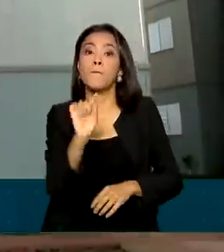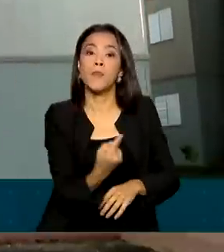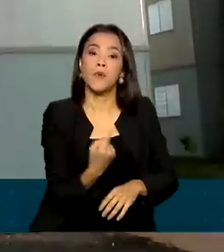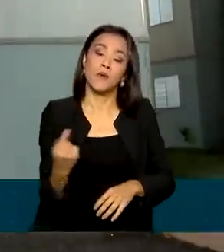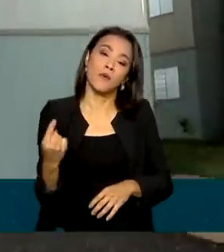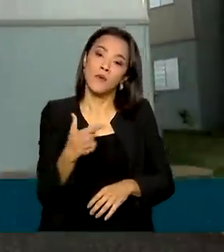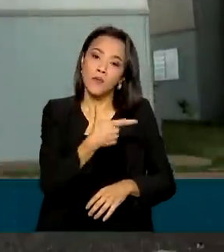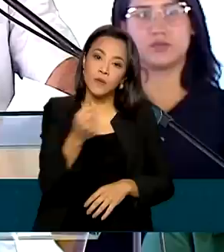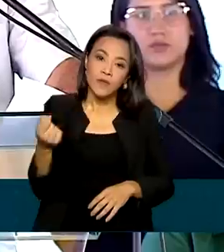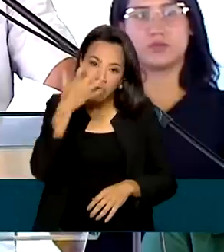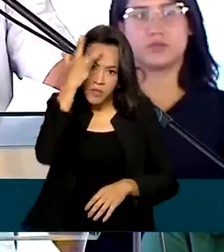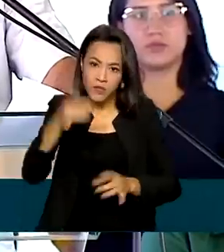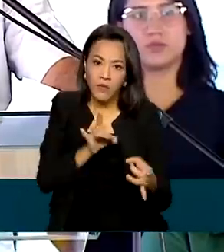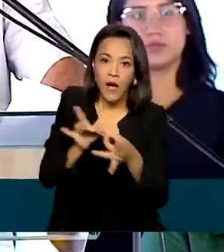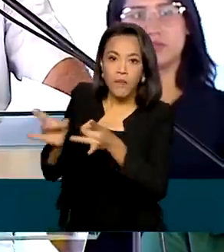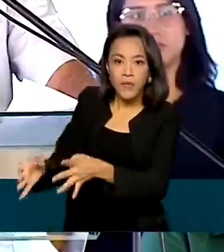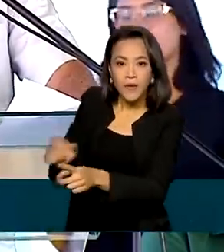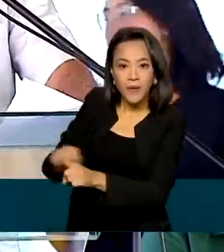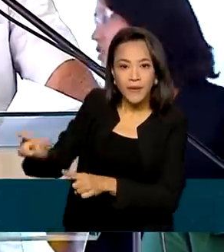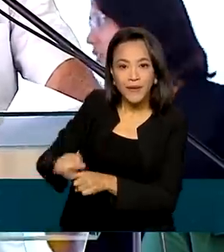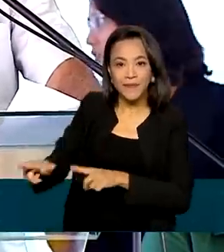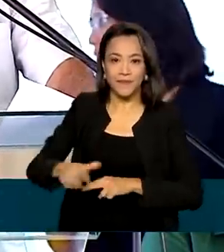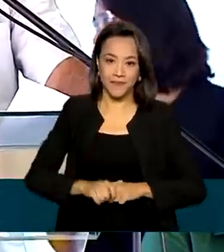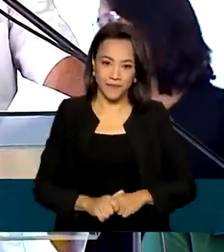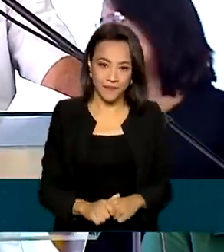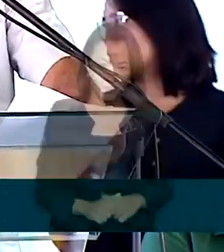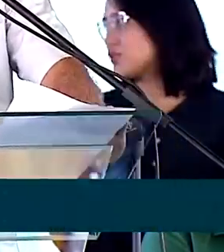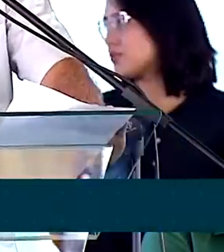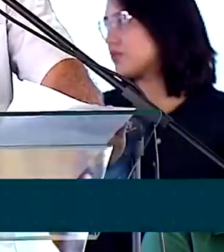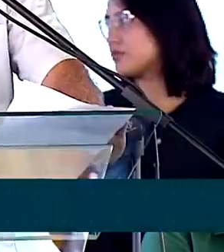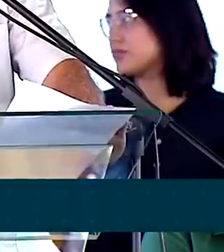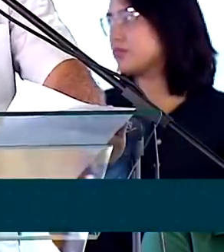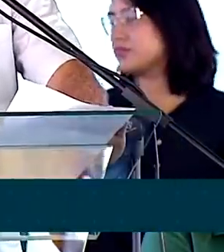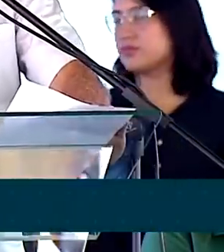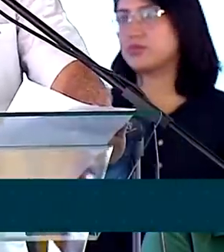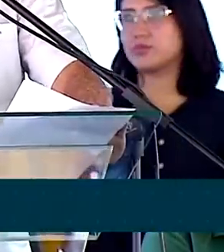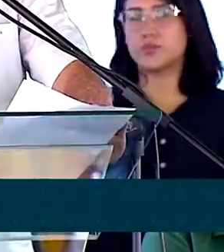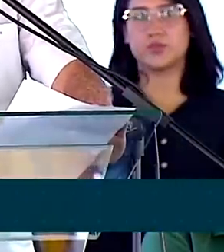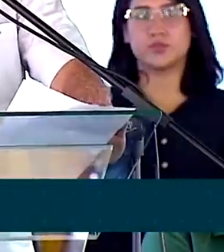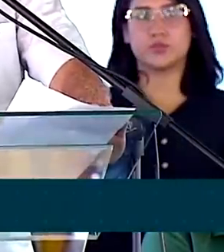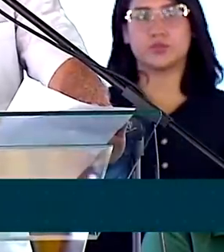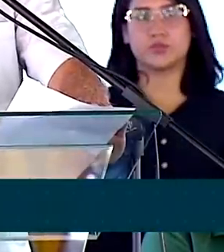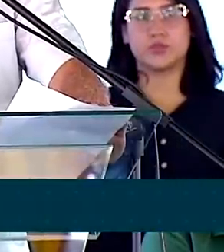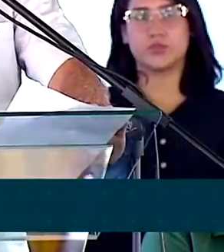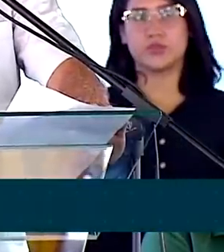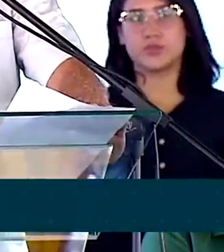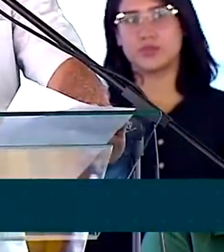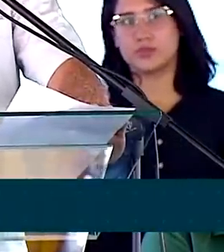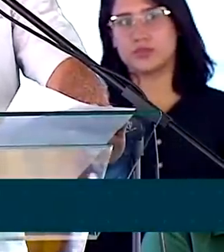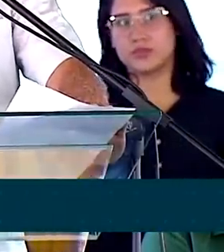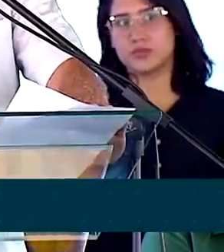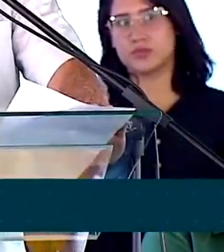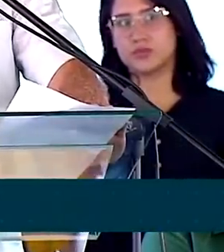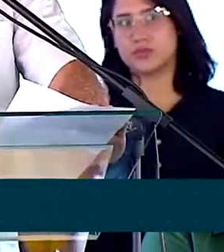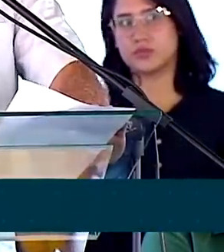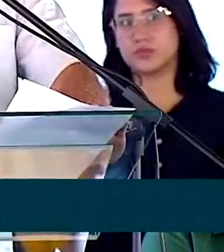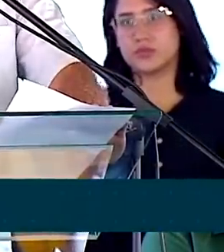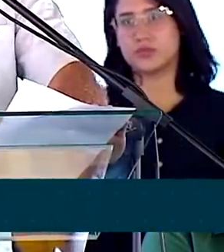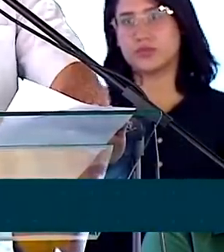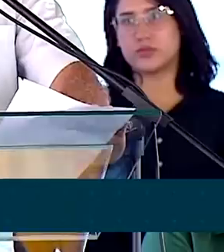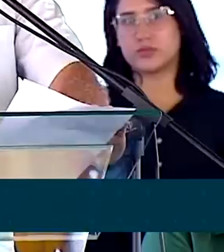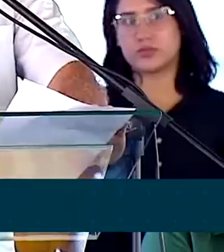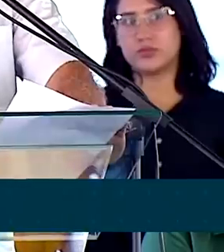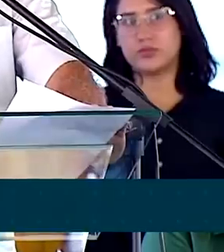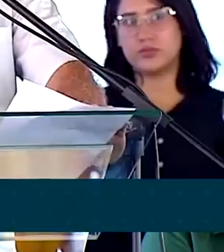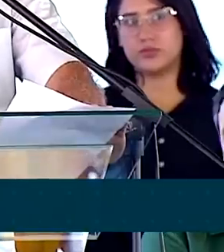pessoas do aluguel. A gente sente, no olhar dessas pessoas, em qualquer lugar do Brasil, quando